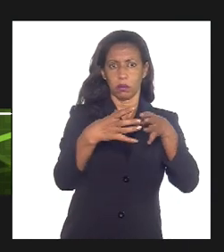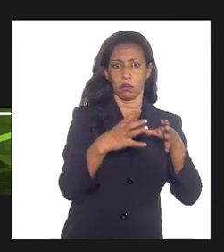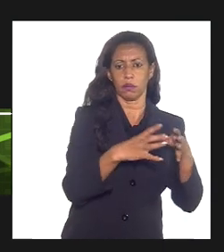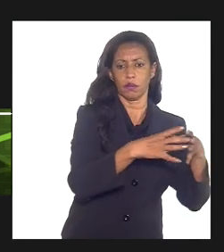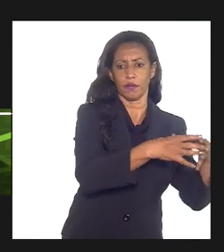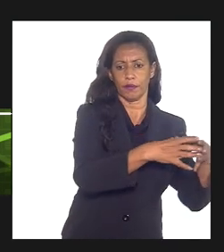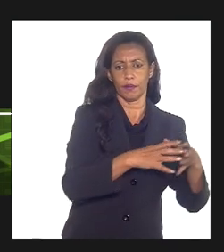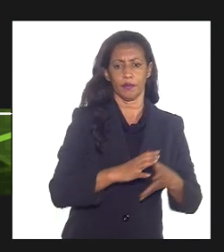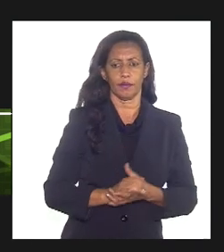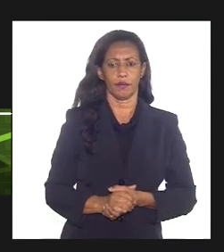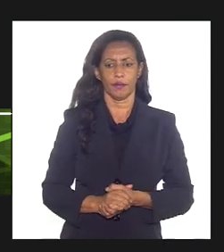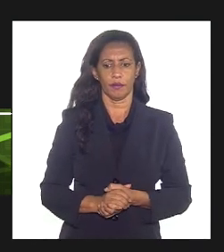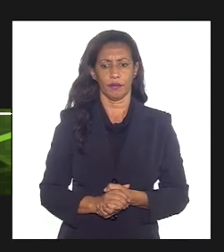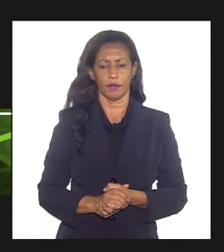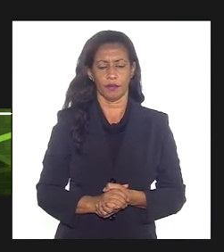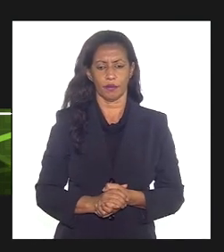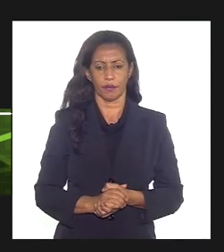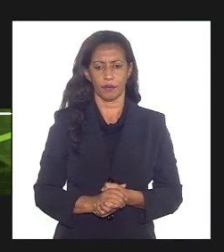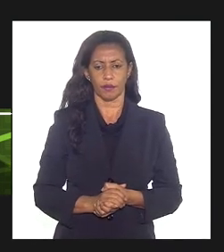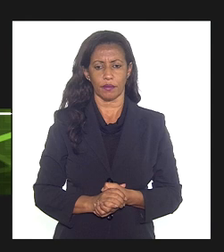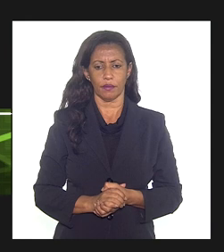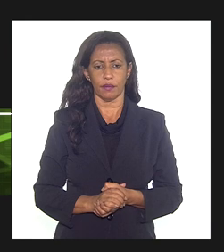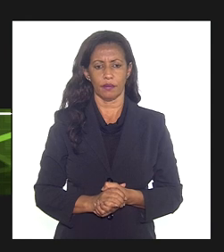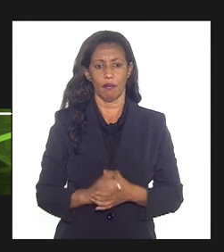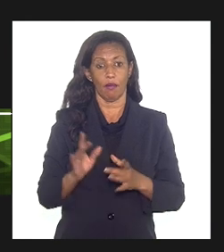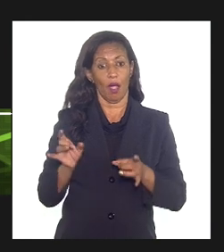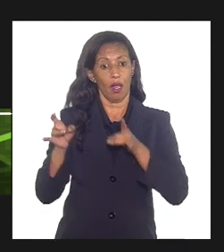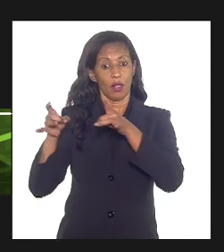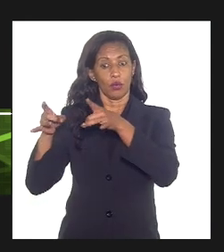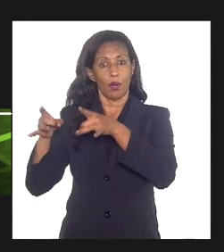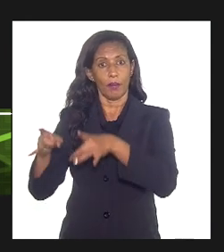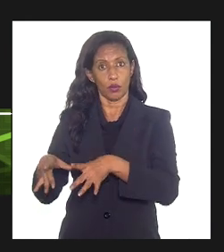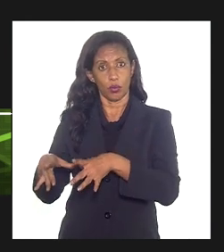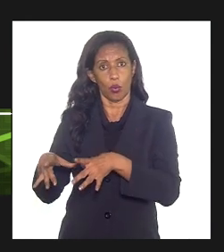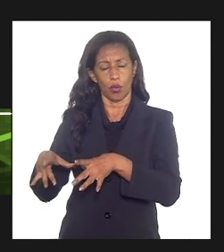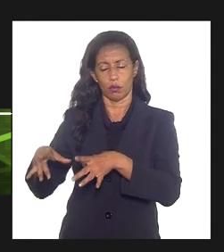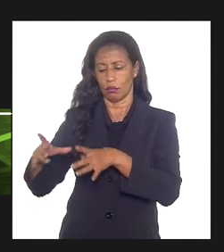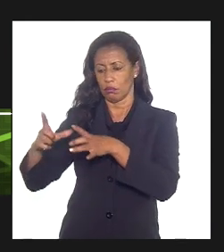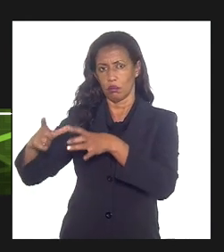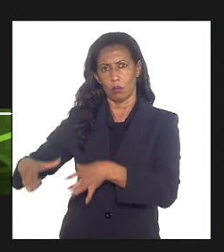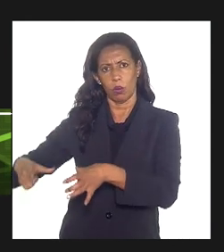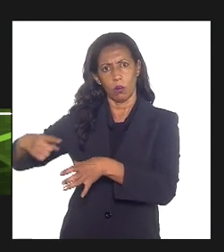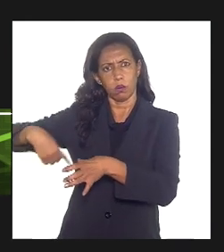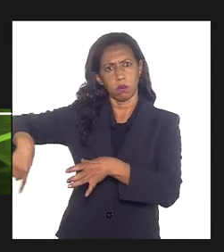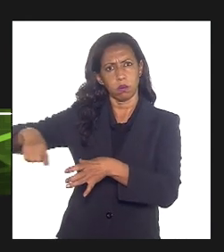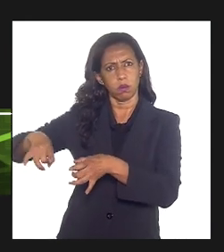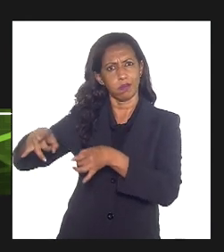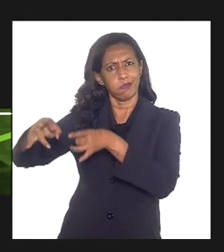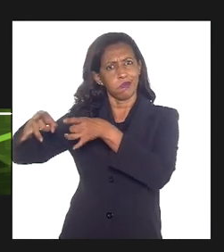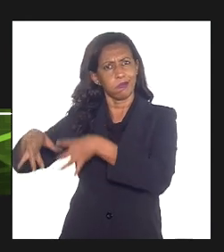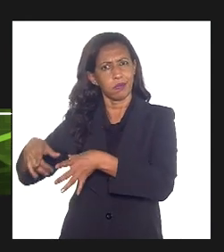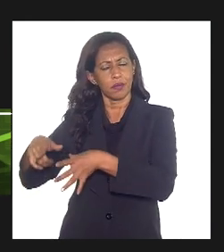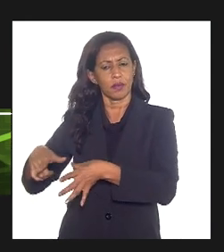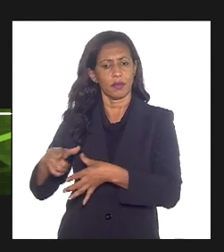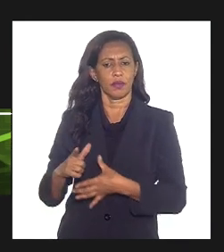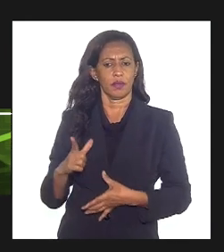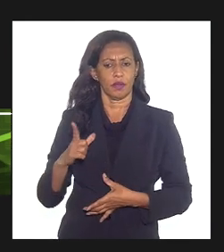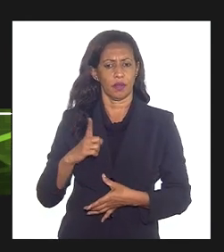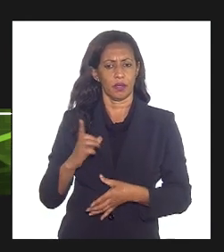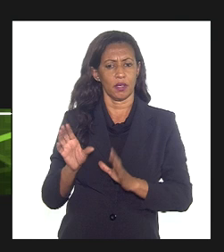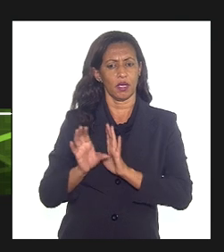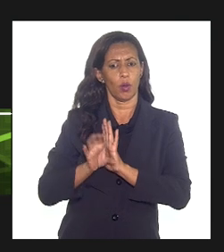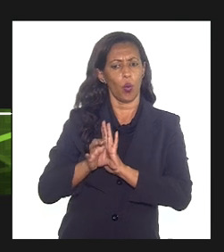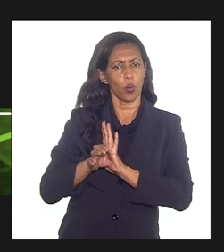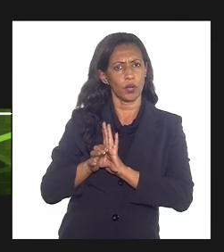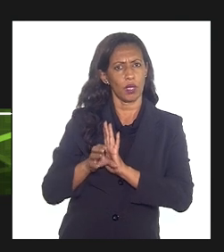cada campo. Então, além do abandono de poços, no qual está incluído aí o conceito de